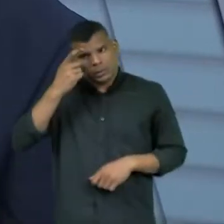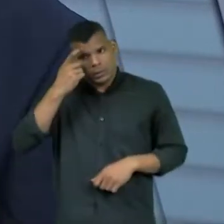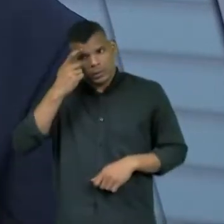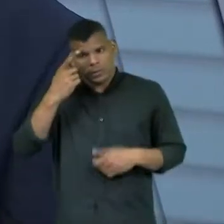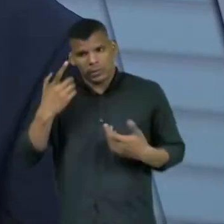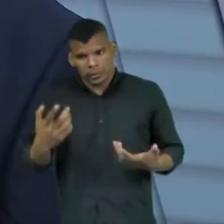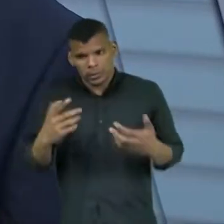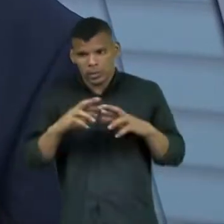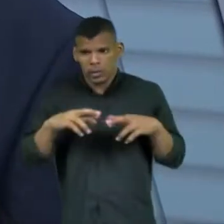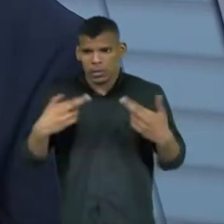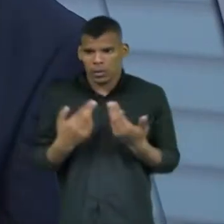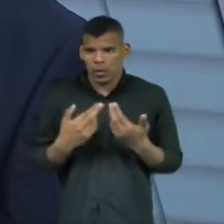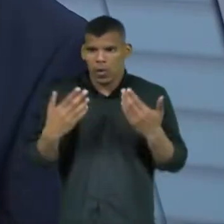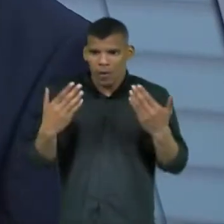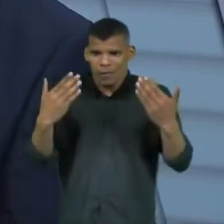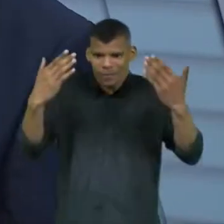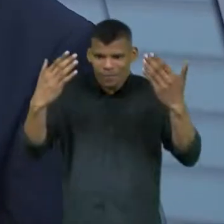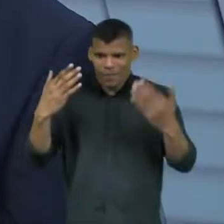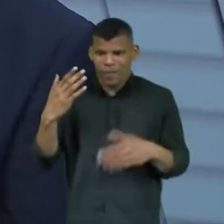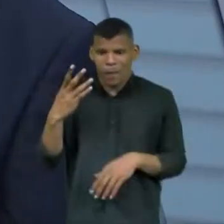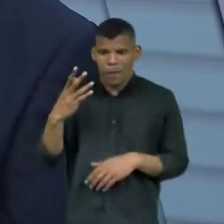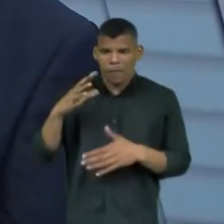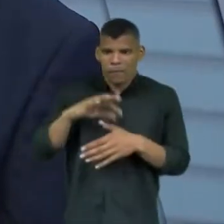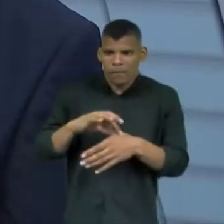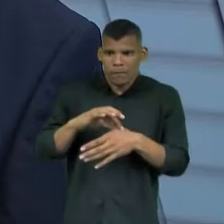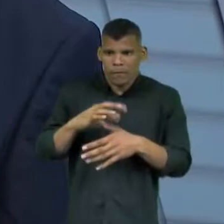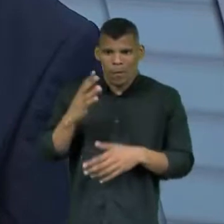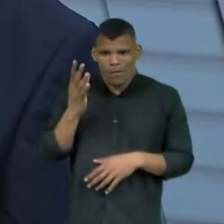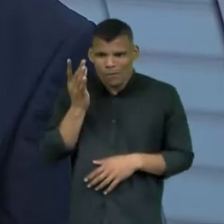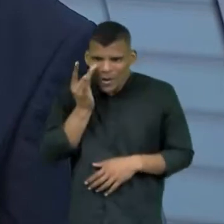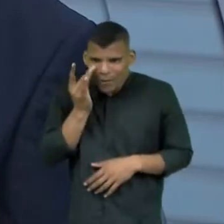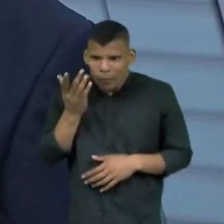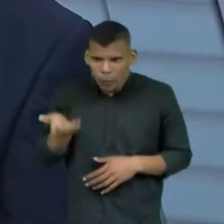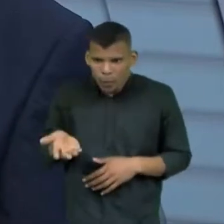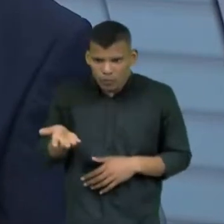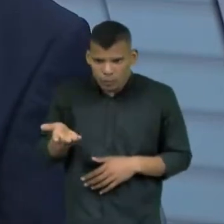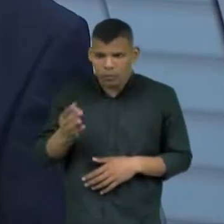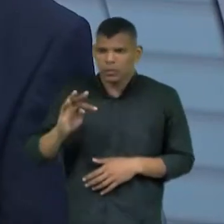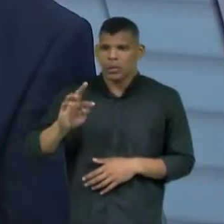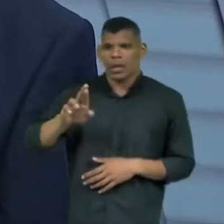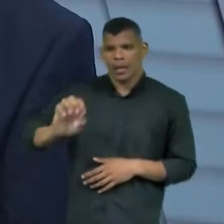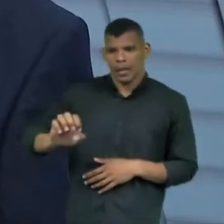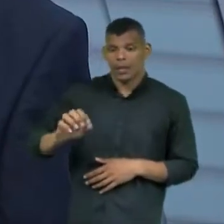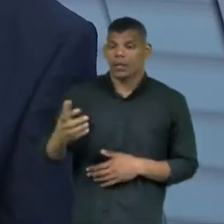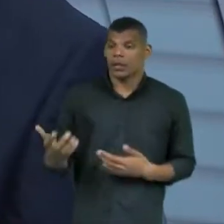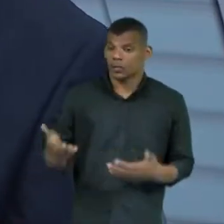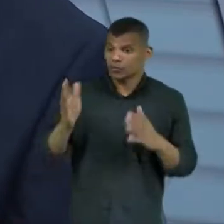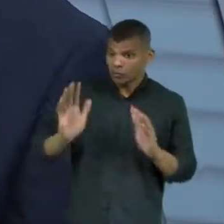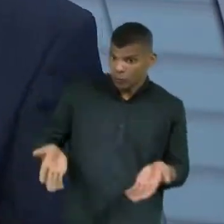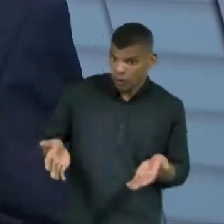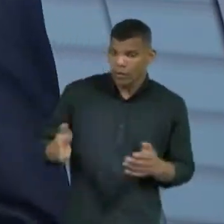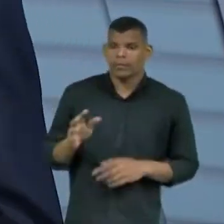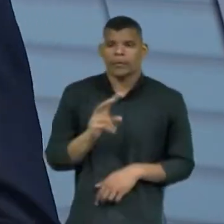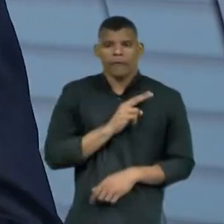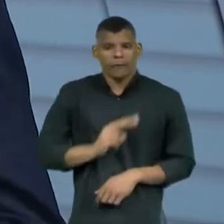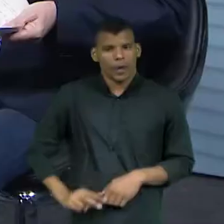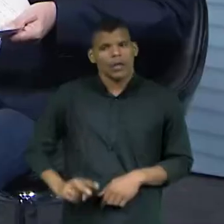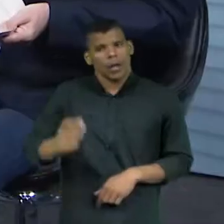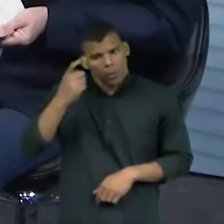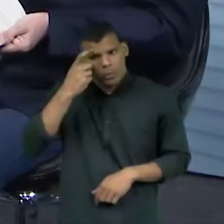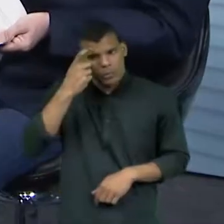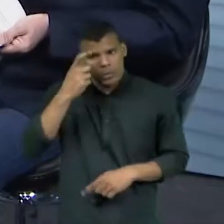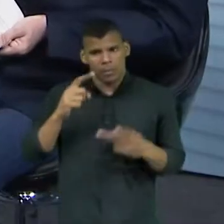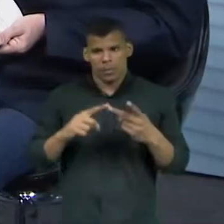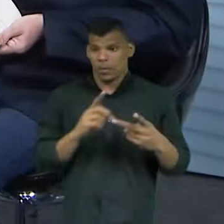transmitida ao vivo pela TV e o TRJ tem orientações, quer dizer, e os deputados sabem, como os vereadores, por exemplo, que são candidatos,